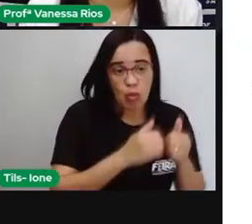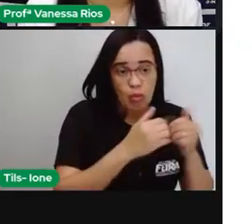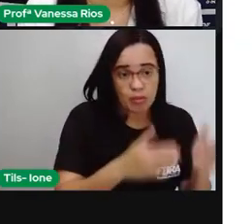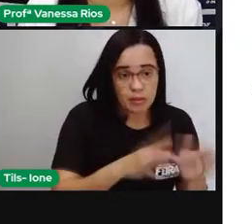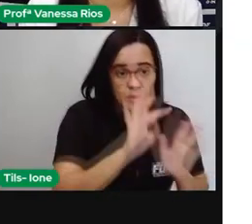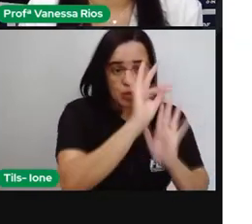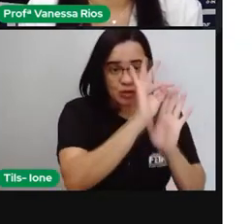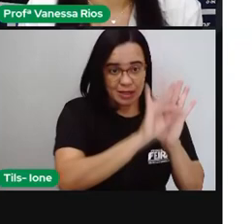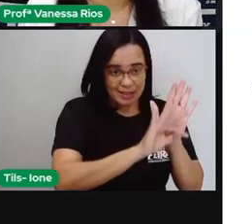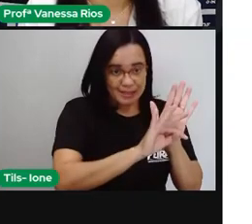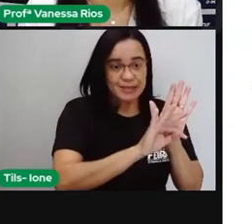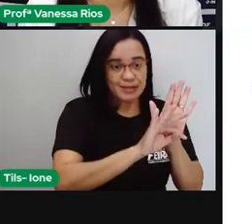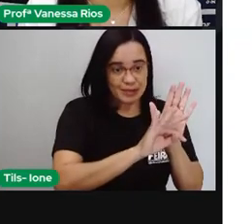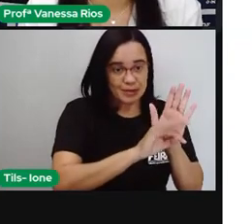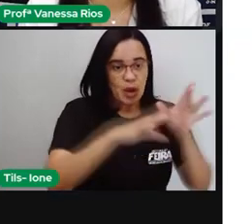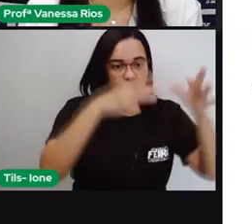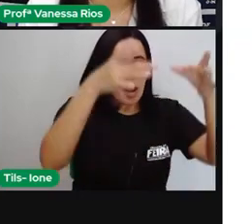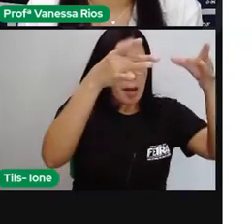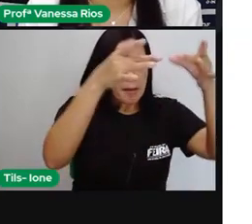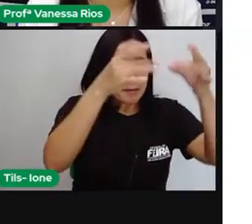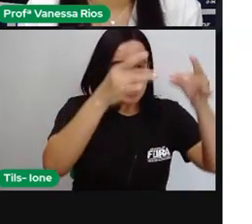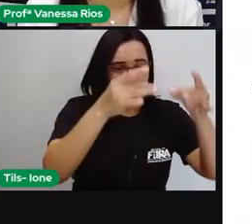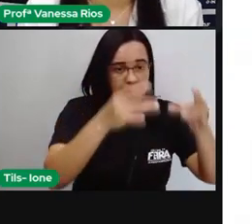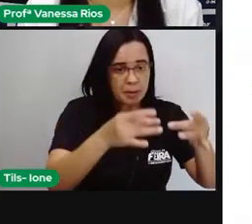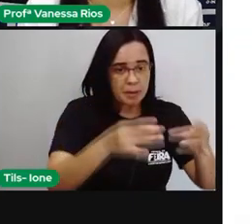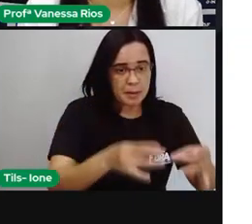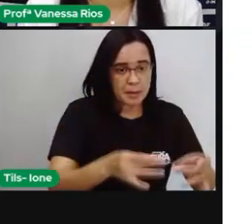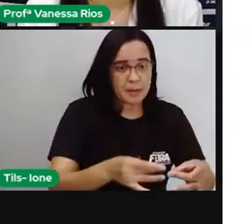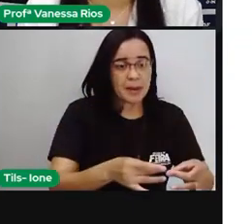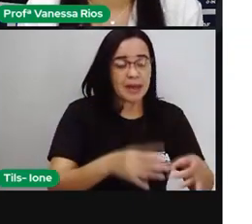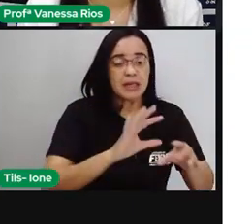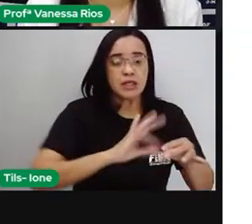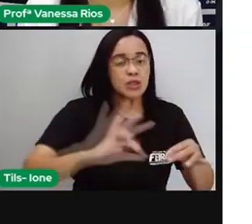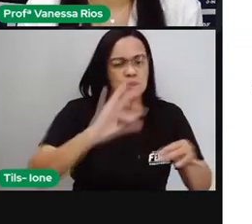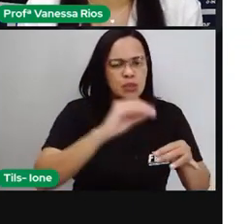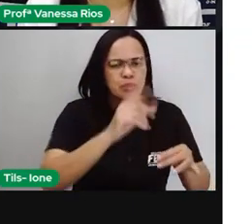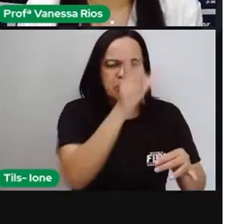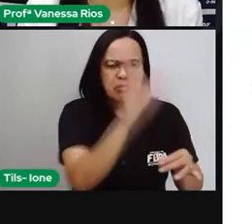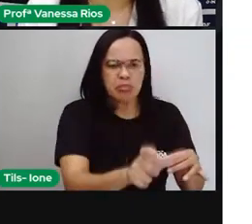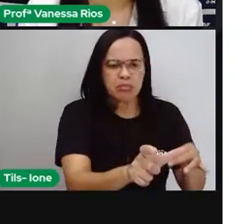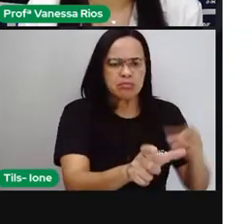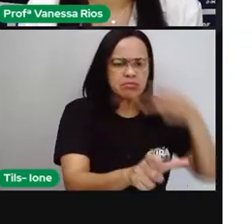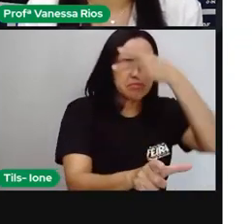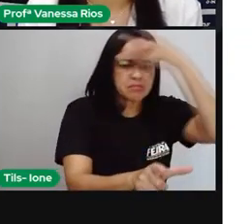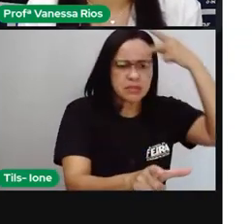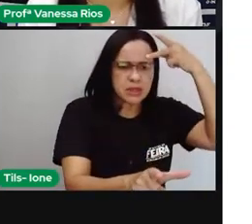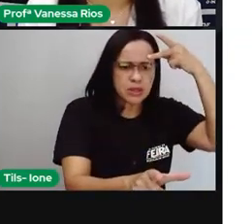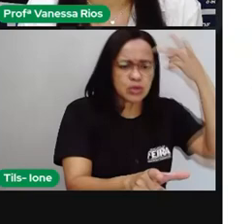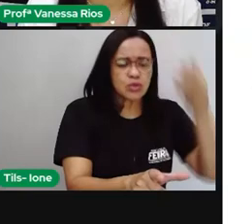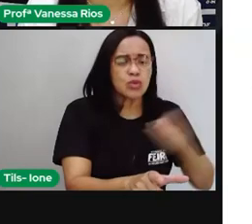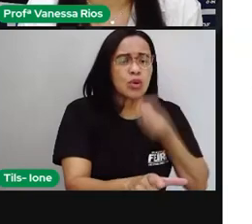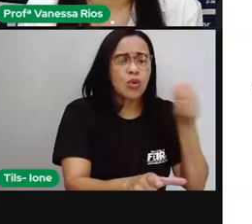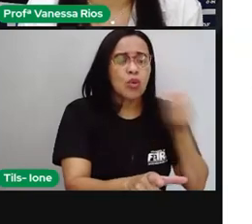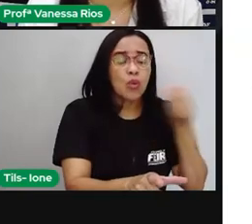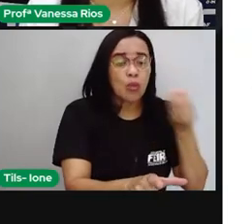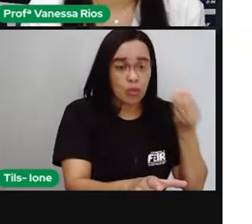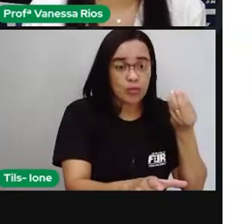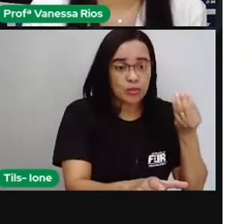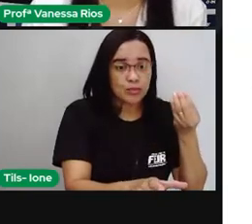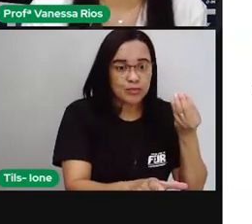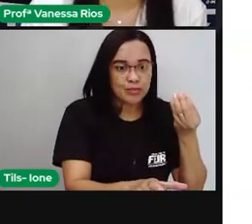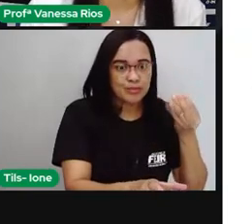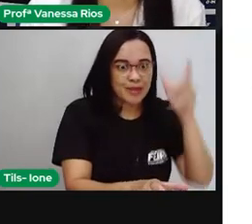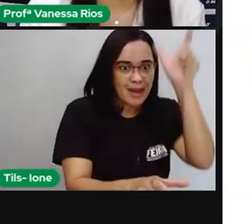texto descreve aí fala sobre quem é essa pessoa que está sendo ali o